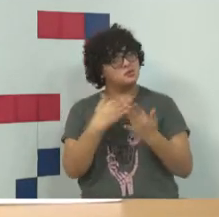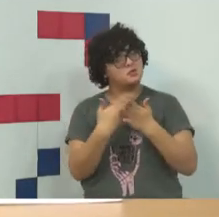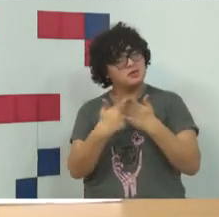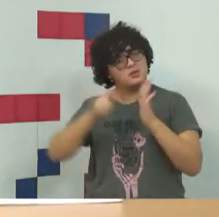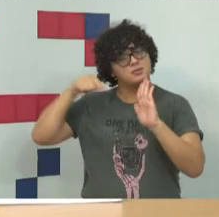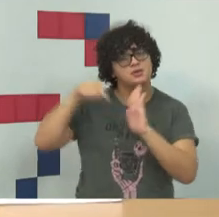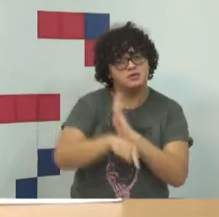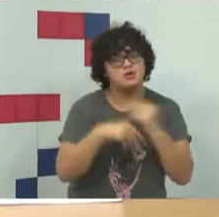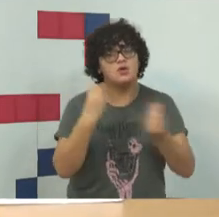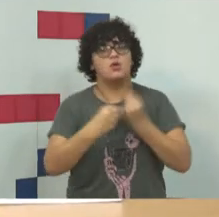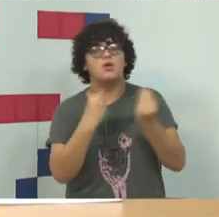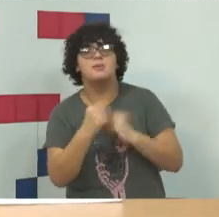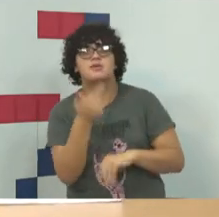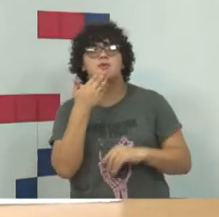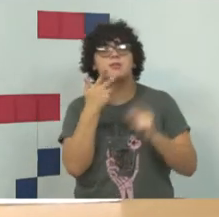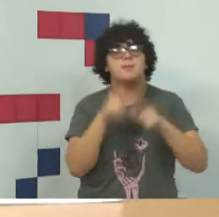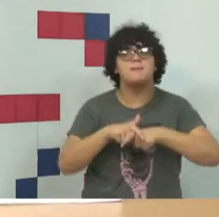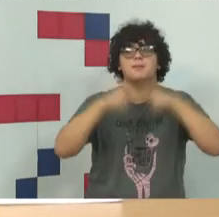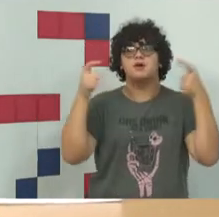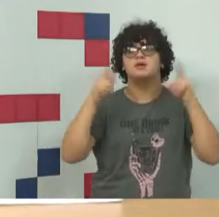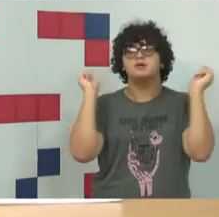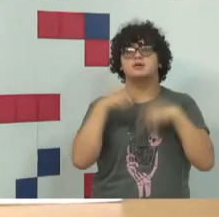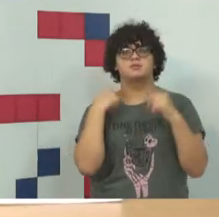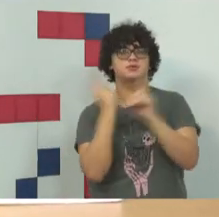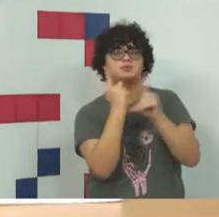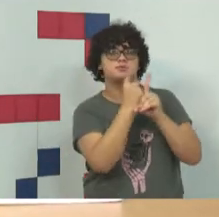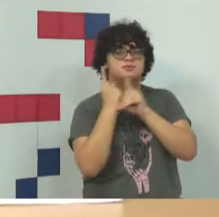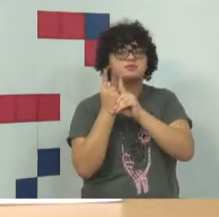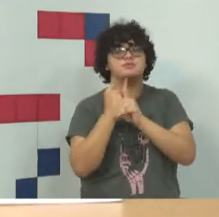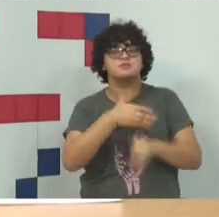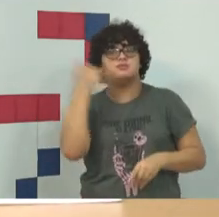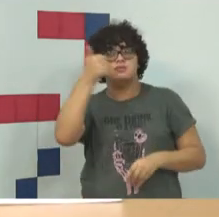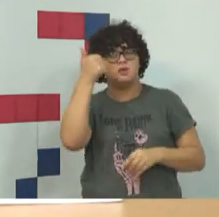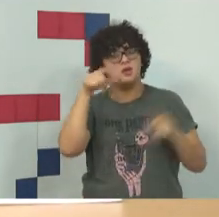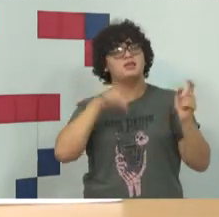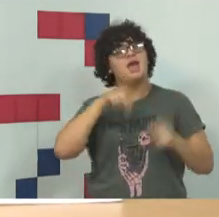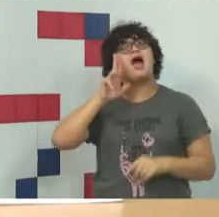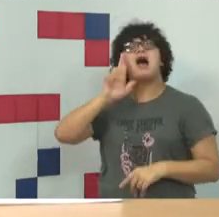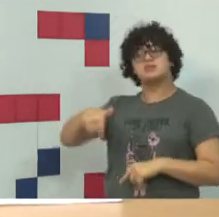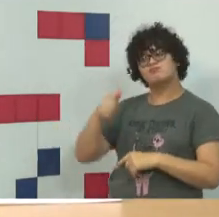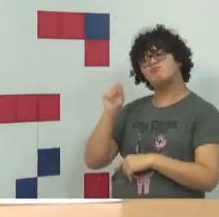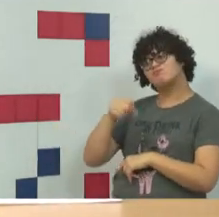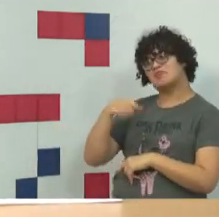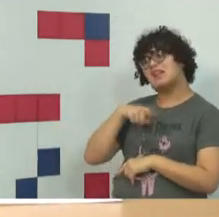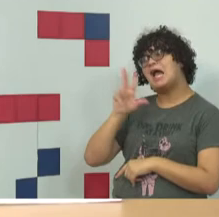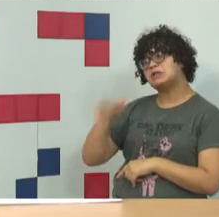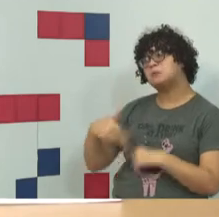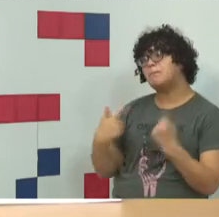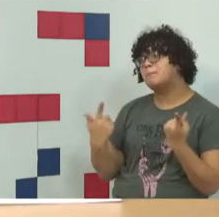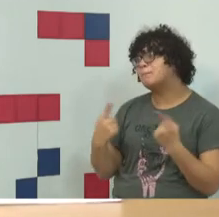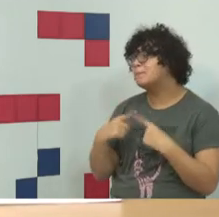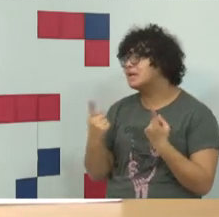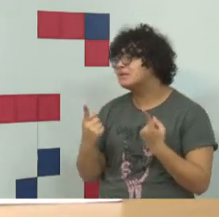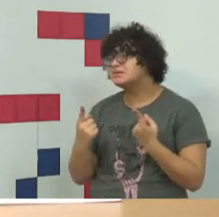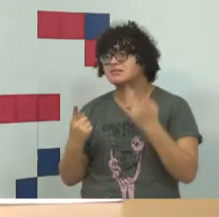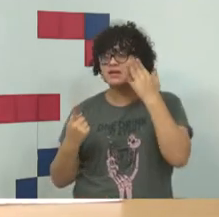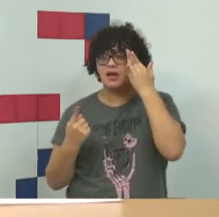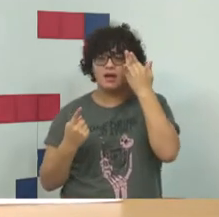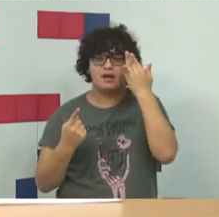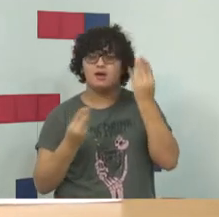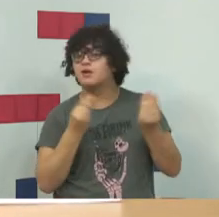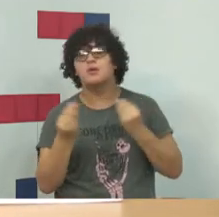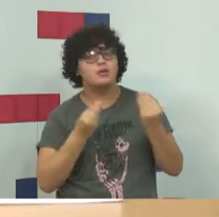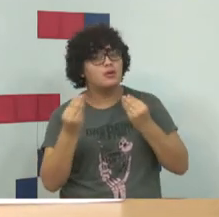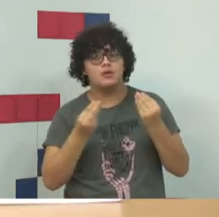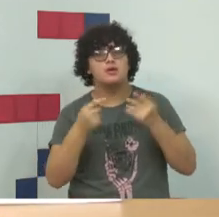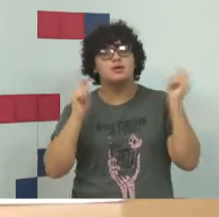suba nos ombros dos grandes para enxergar o horizonte, ele tinha razão em muitas coisas, e ele me falava então sobre um